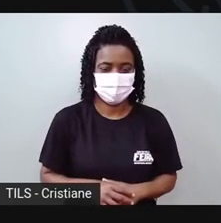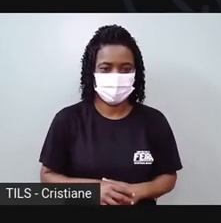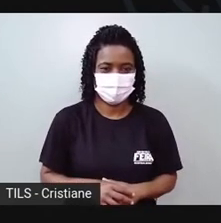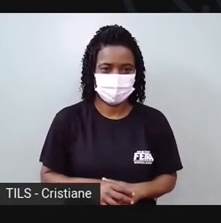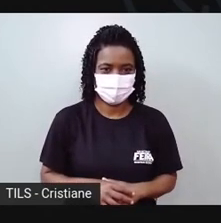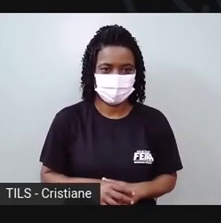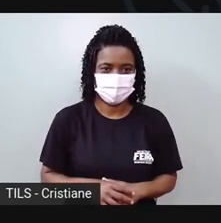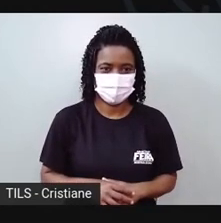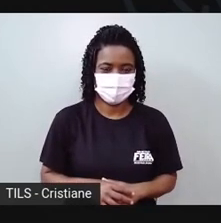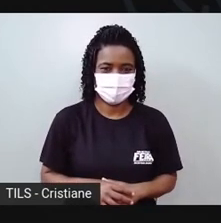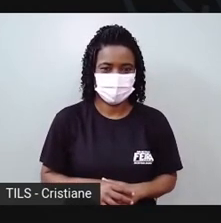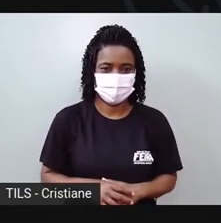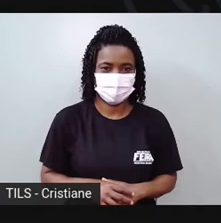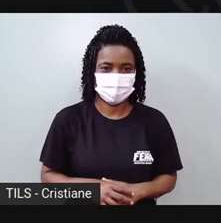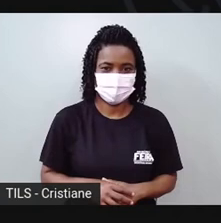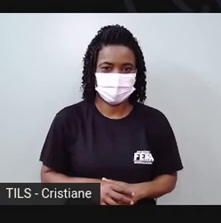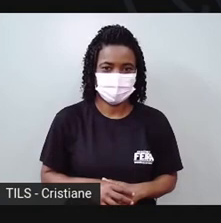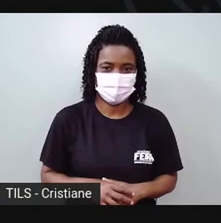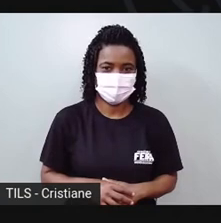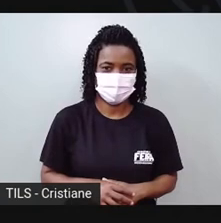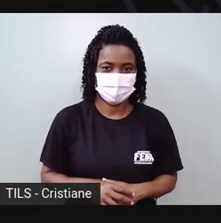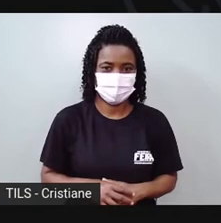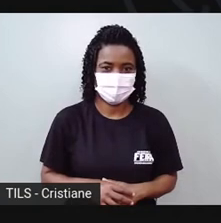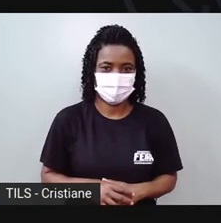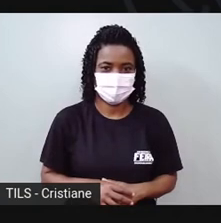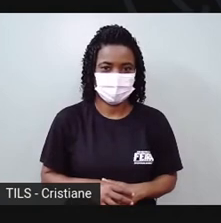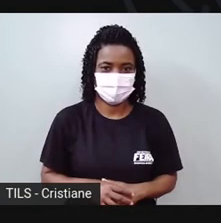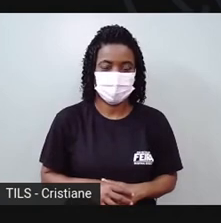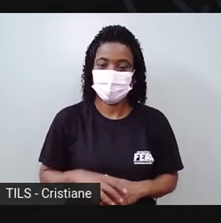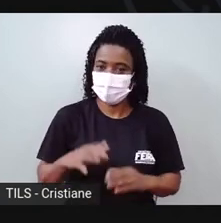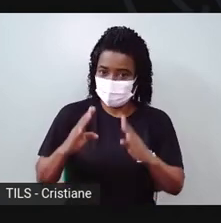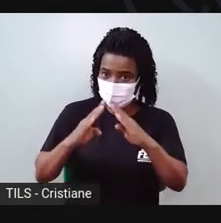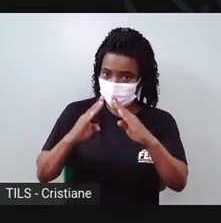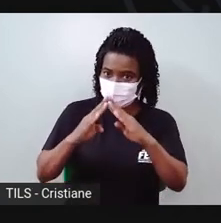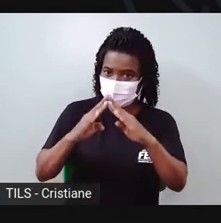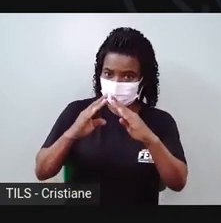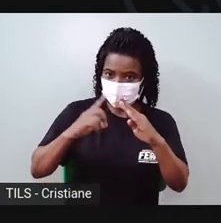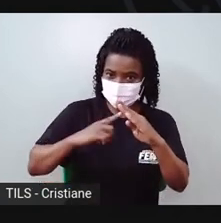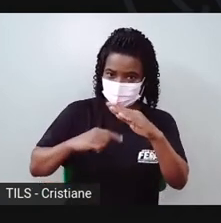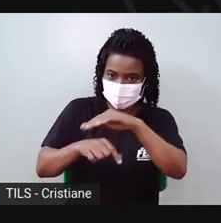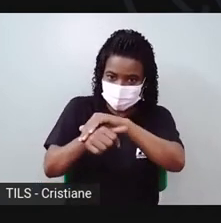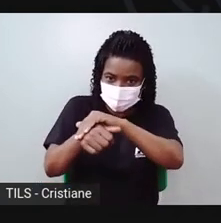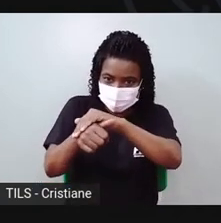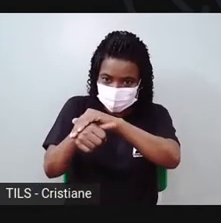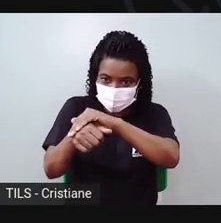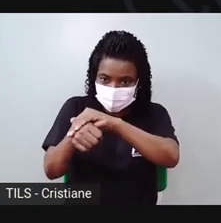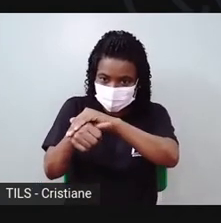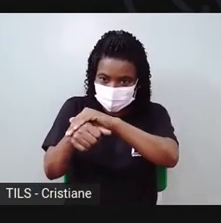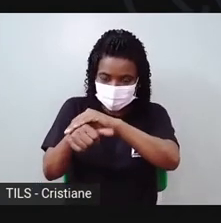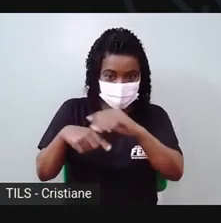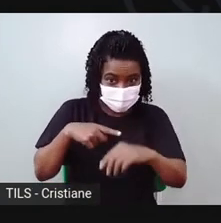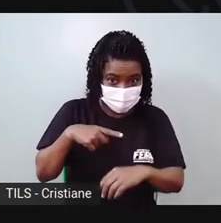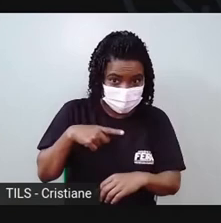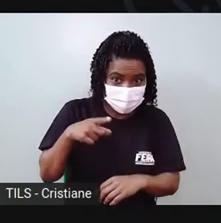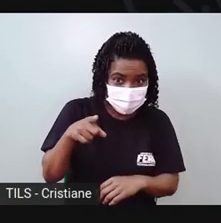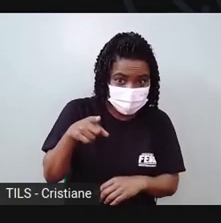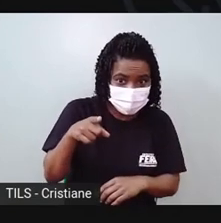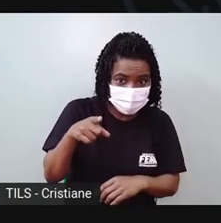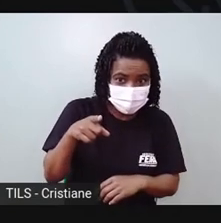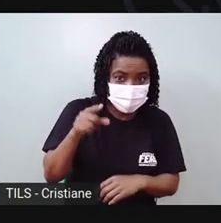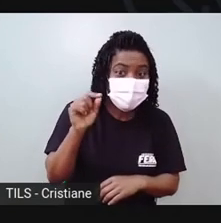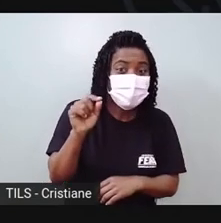Está vendo como é? Quem tem tartaruga em casa, eu já tive uma